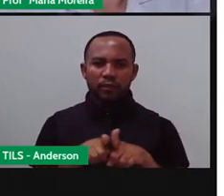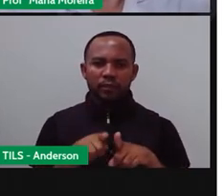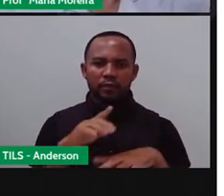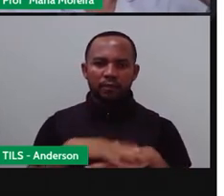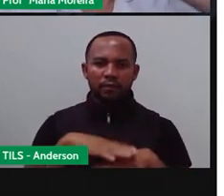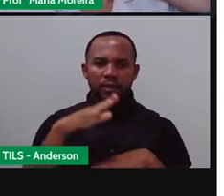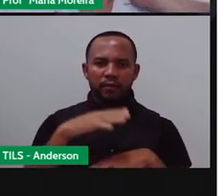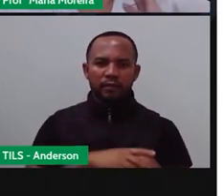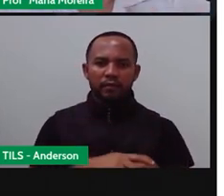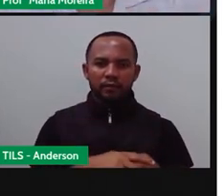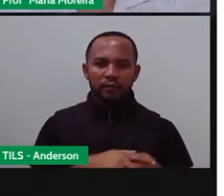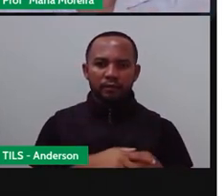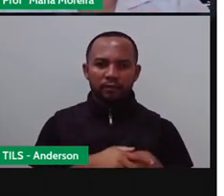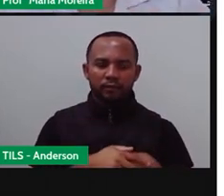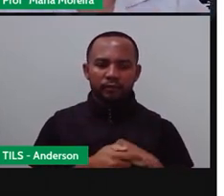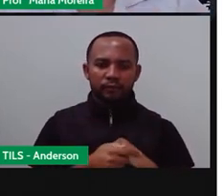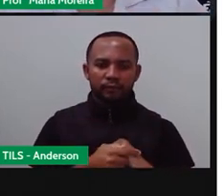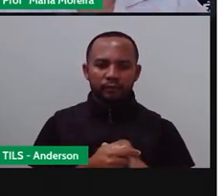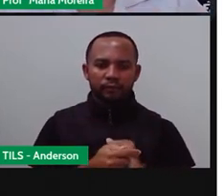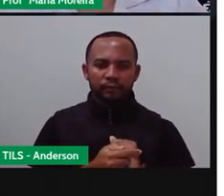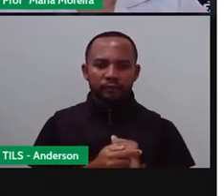flexível, tá?